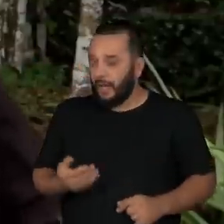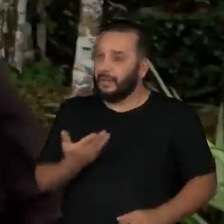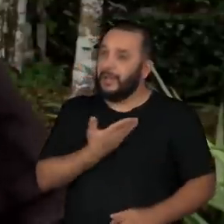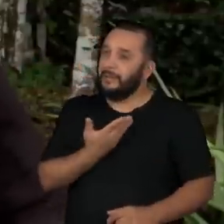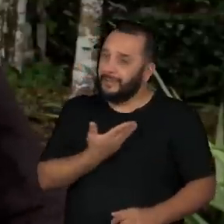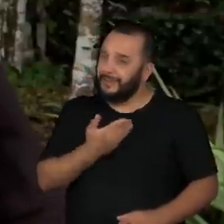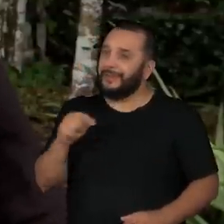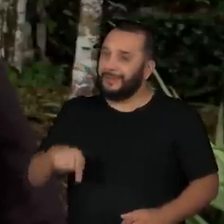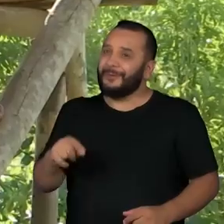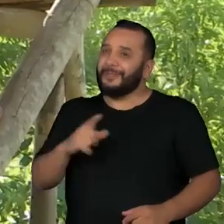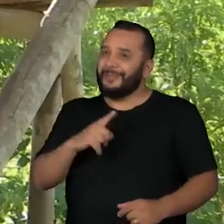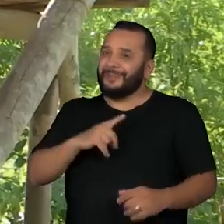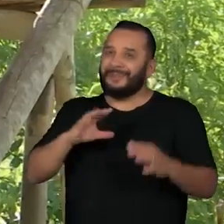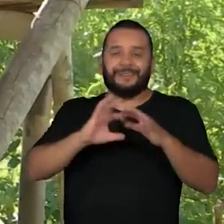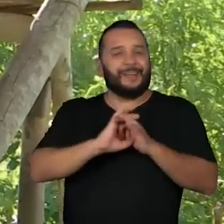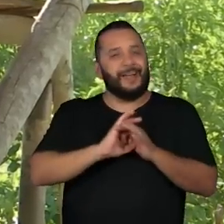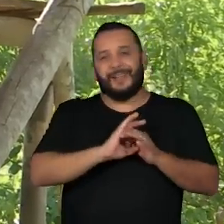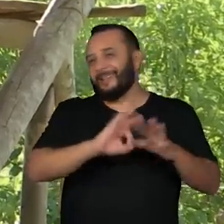aqui eu tenho mais liberdade.